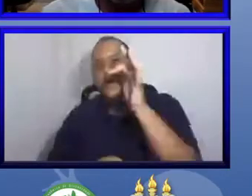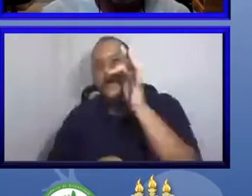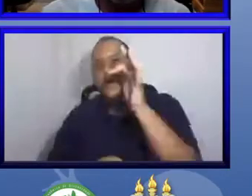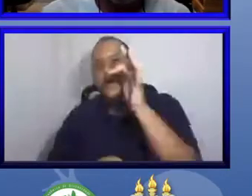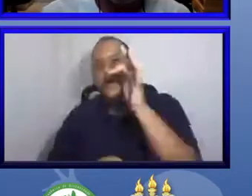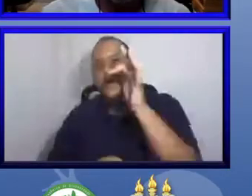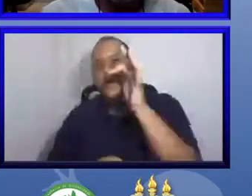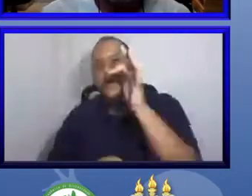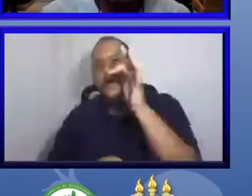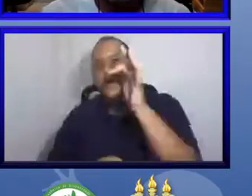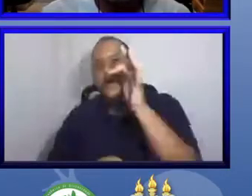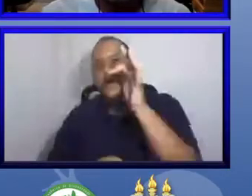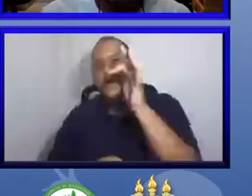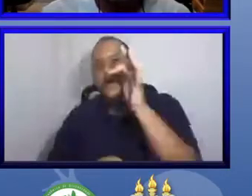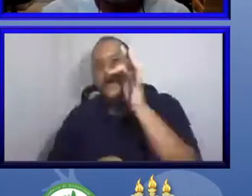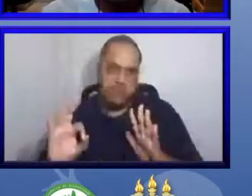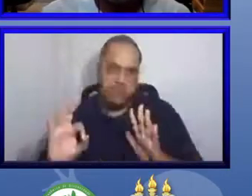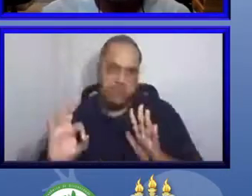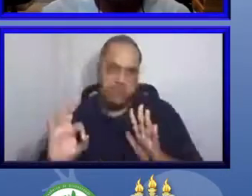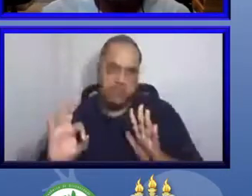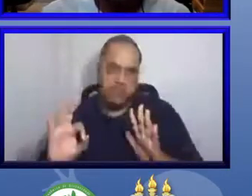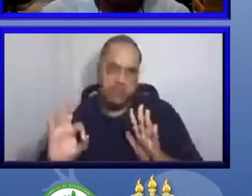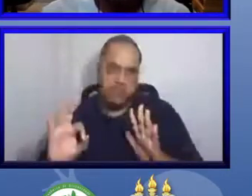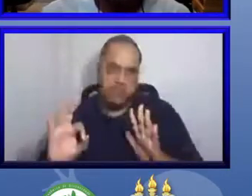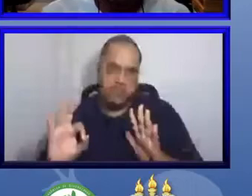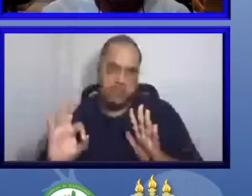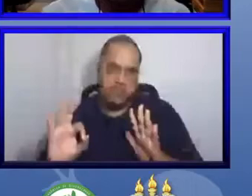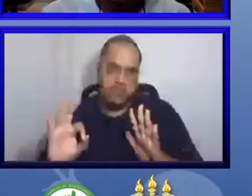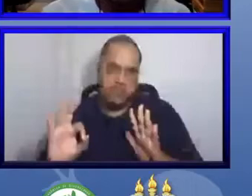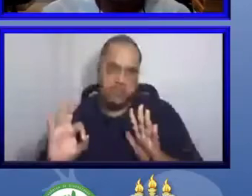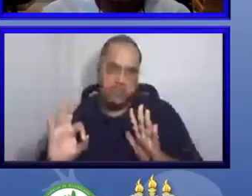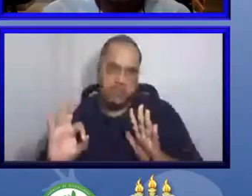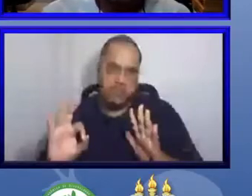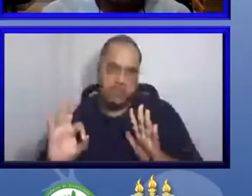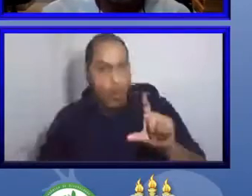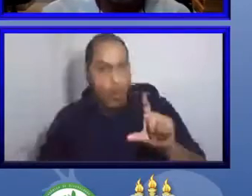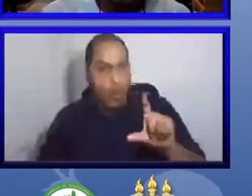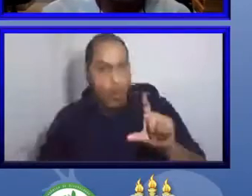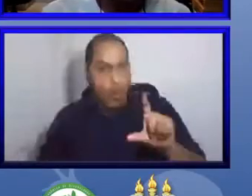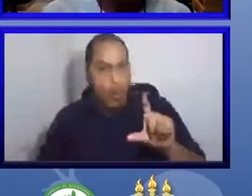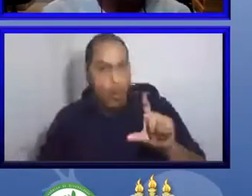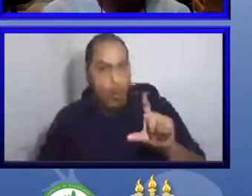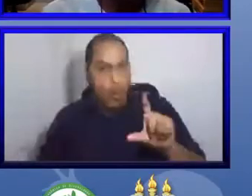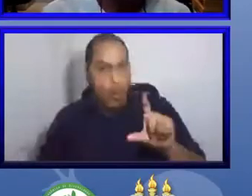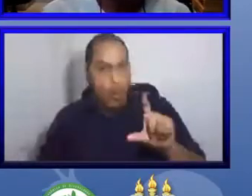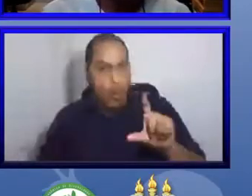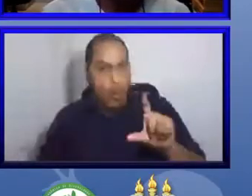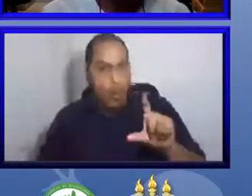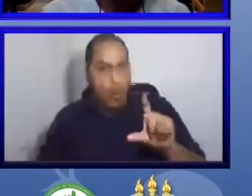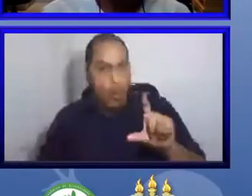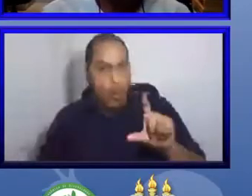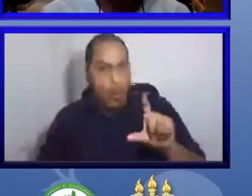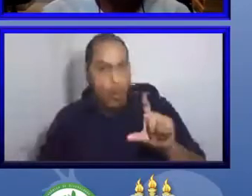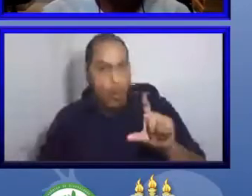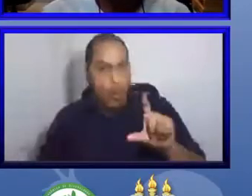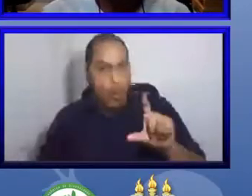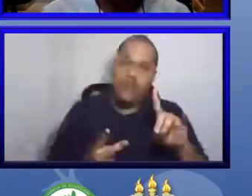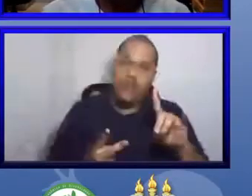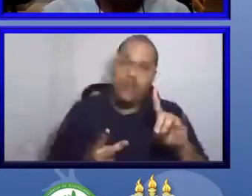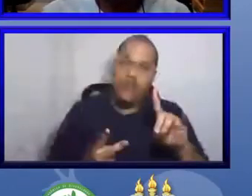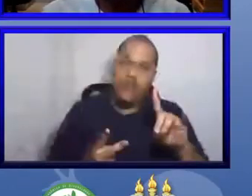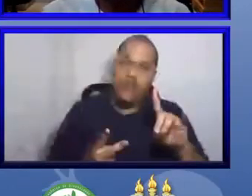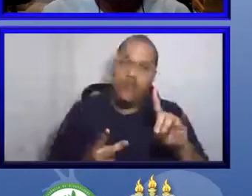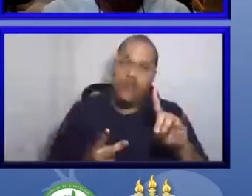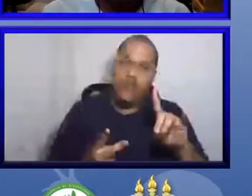gastrópoda e de ofídeo, mais ou menos, reflete essas proporções de